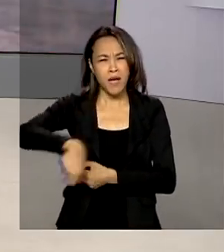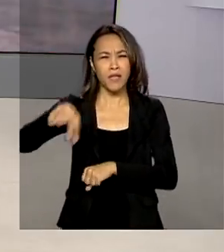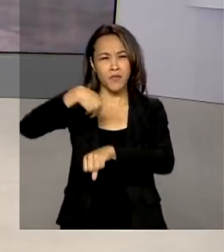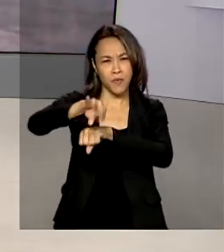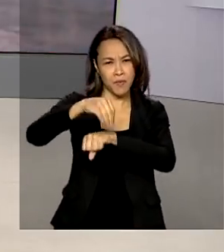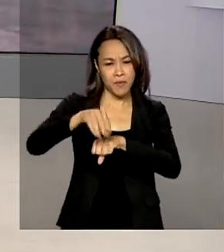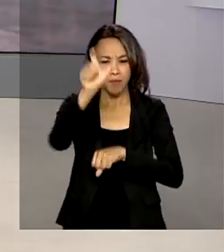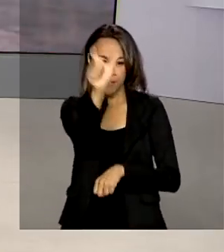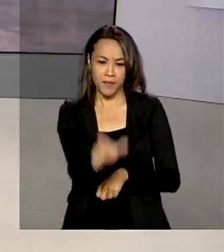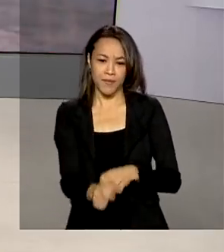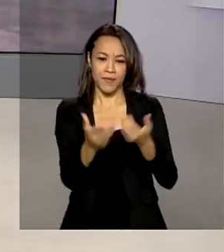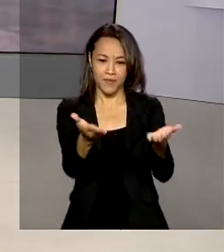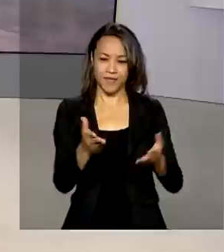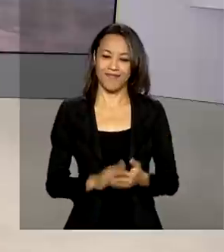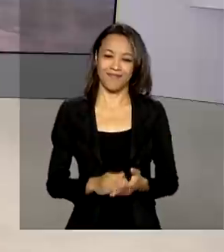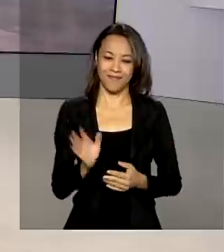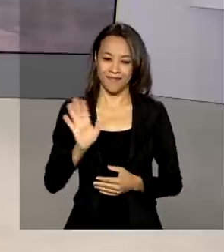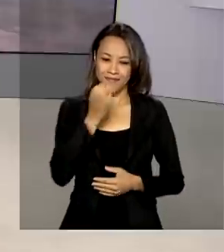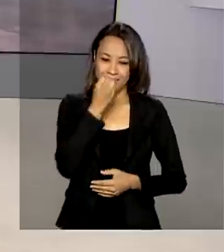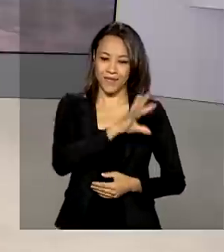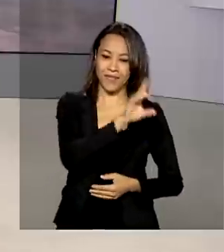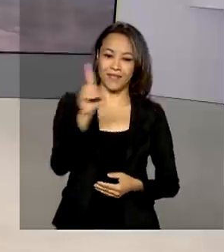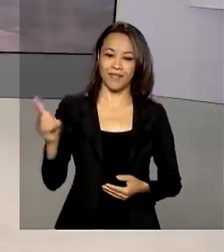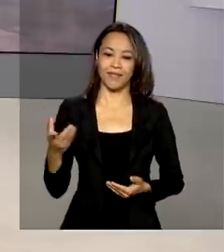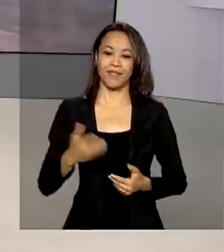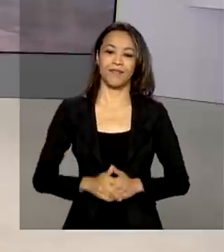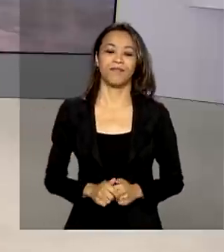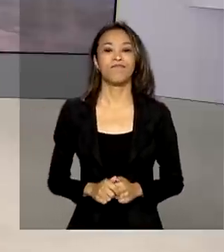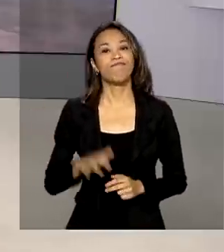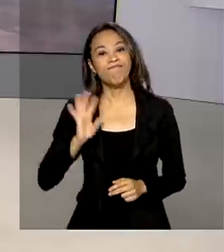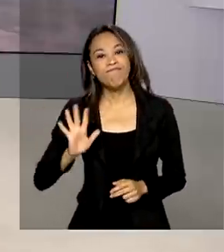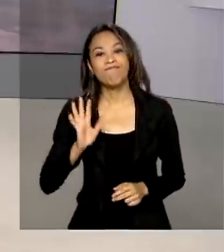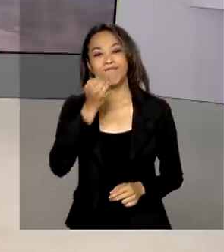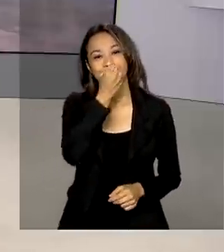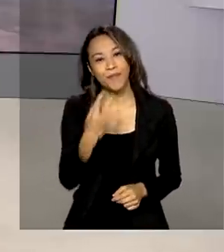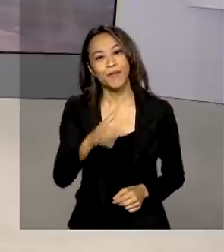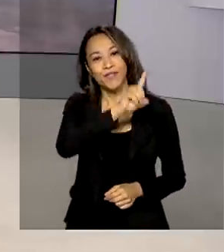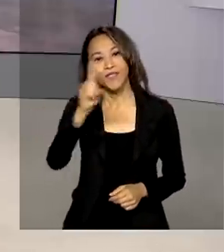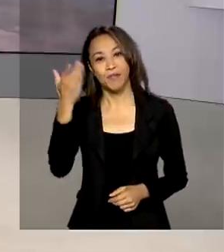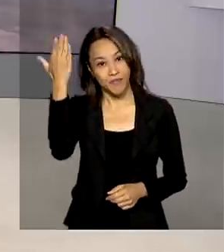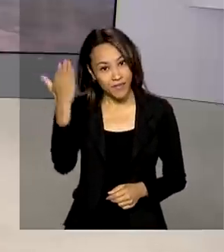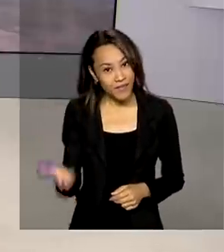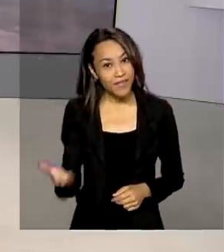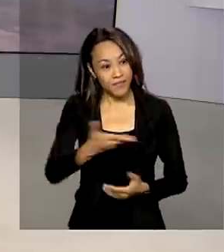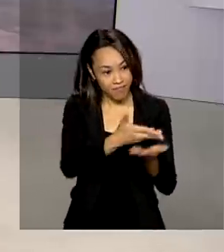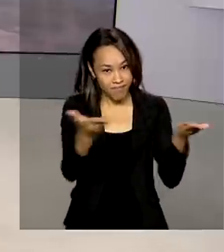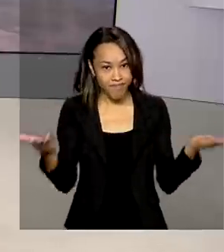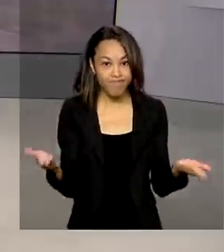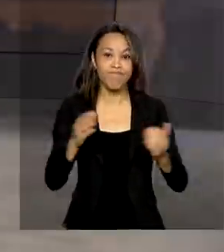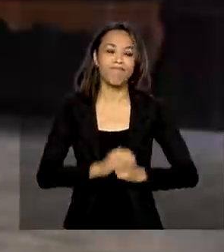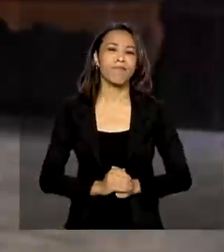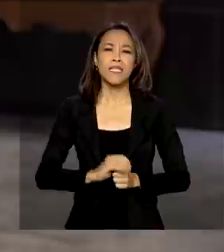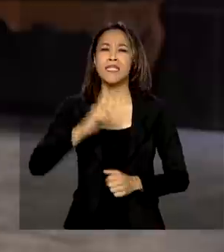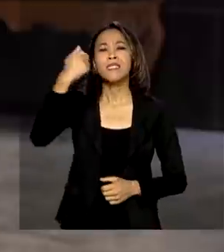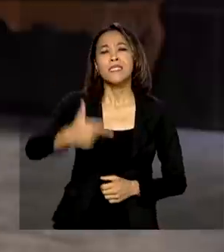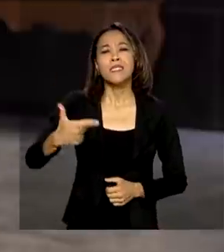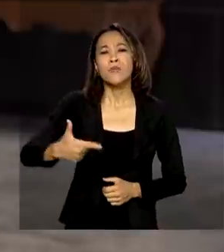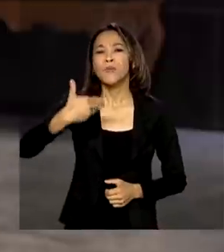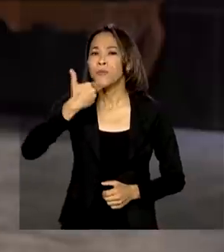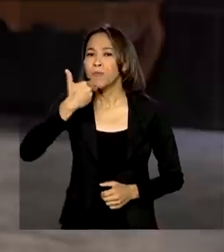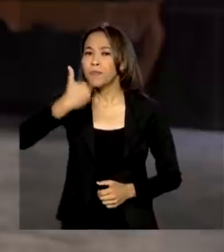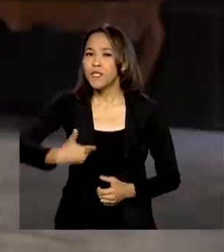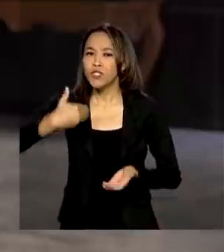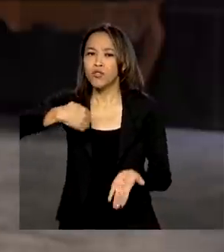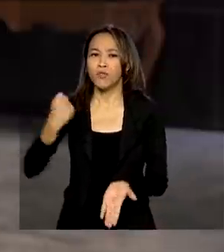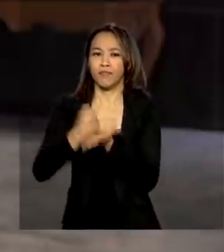Glauco de Queiroz. Oi Glauco, bom dia para você. Olá Renata, bom dia para você, bom dia a todos. Olha, esse segundo pedido de registro